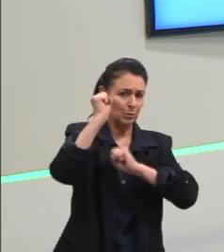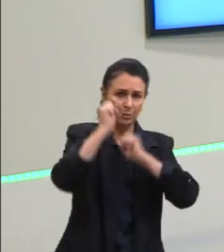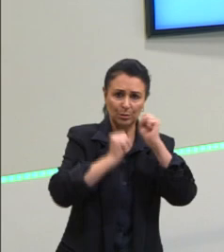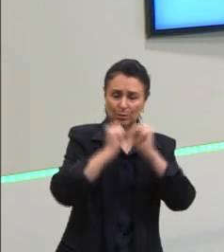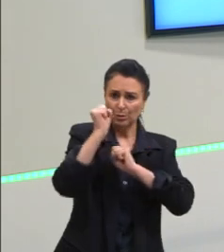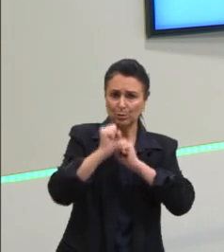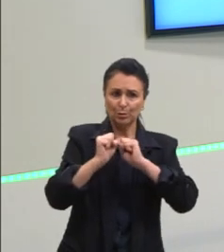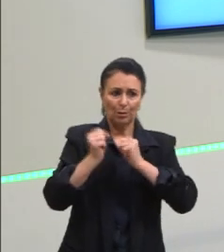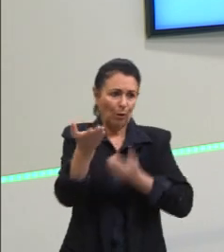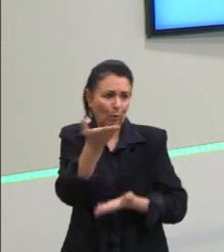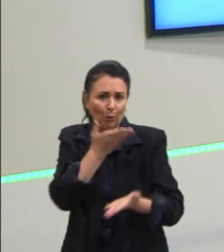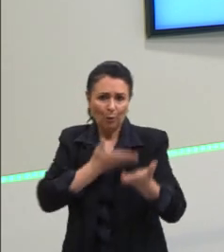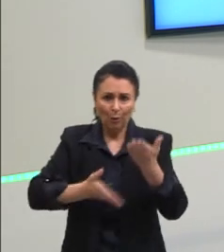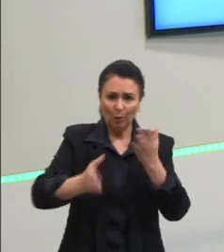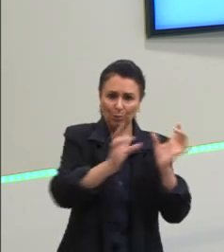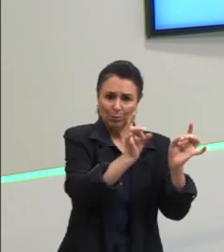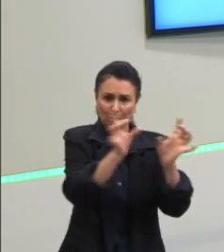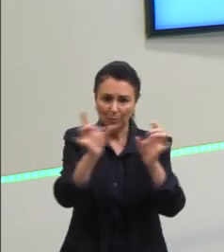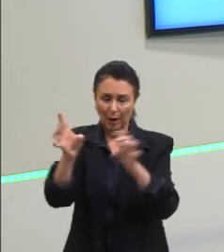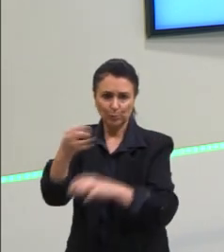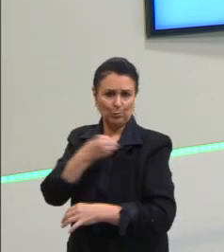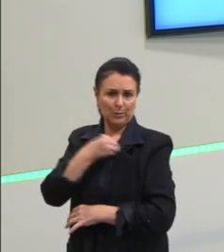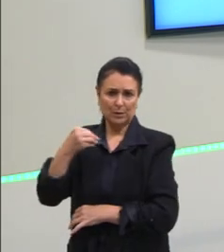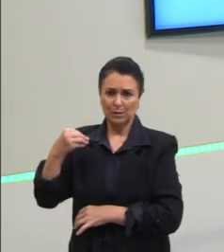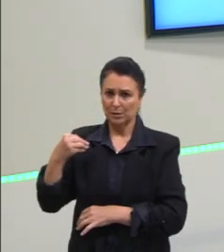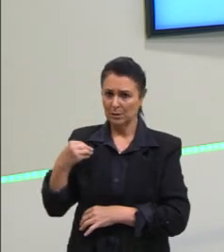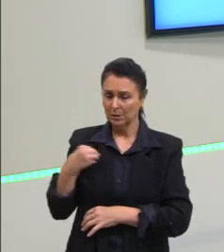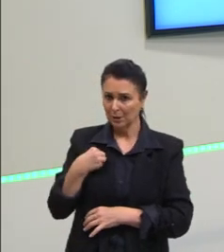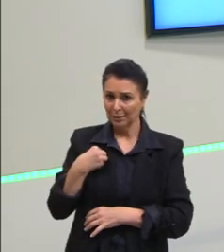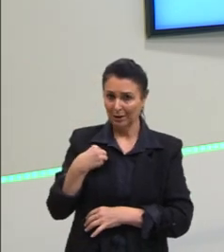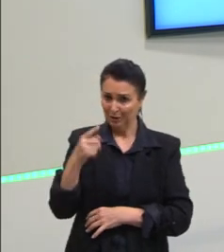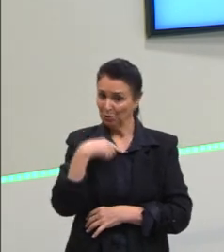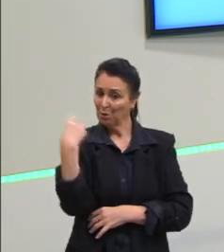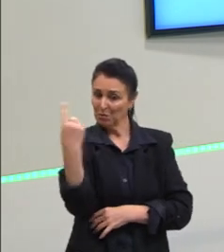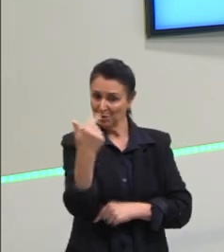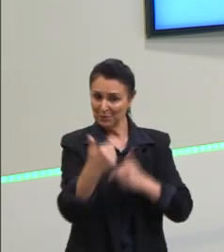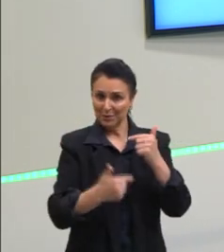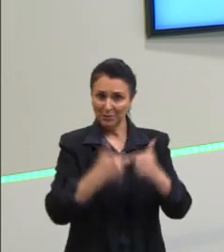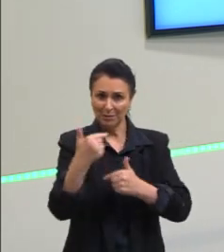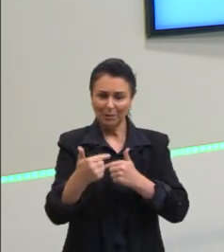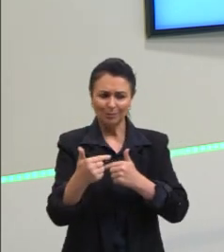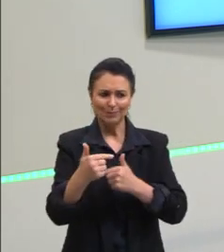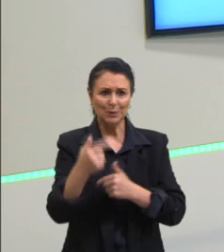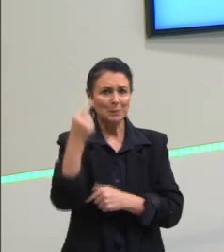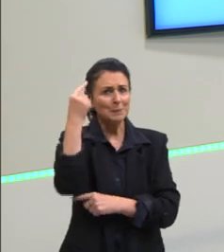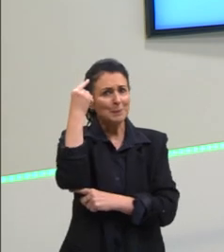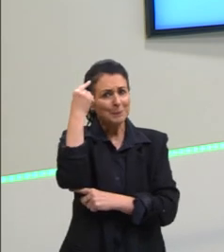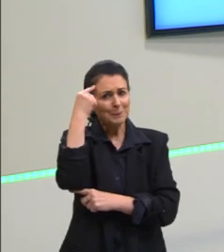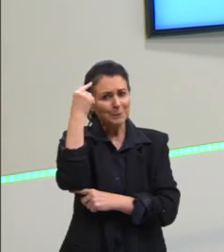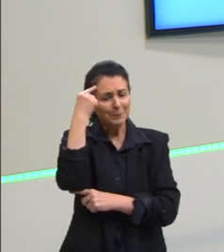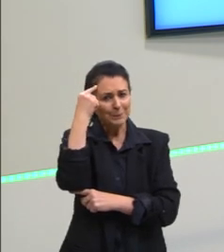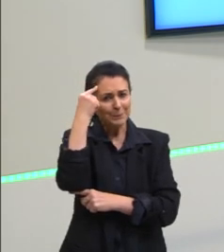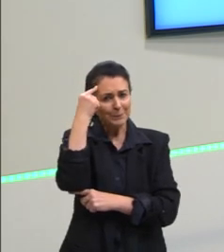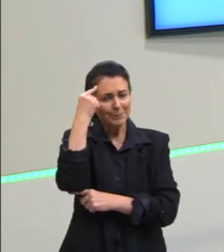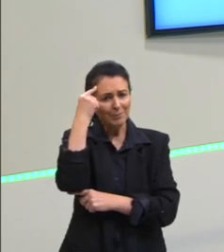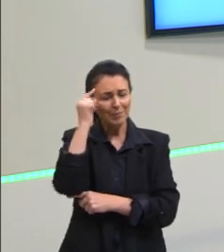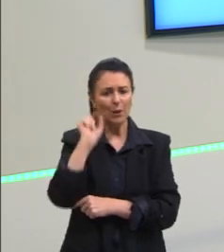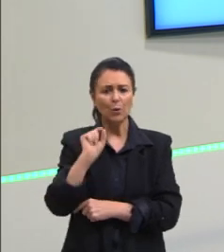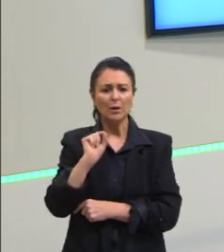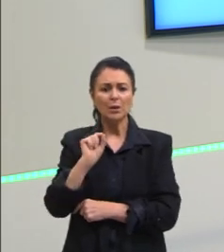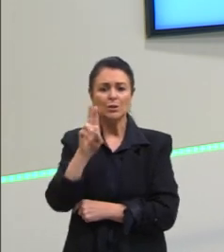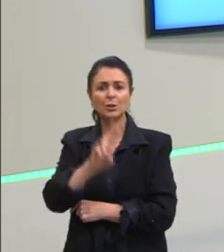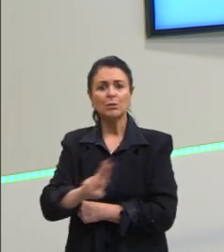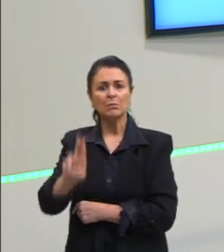no comércio ou na medicina que a gente for trabalhar, a gente sempre está, então, pensando, associando o que a gente